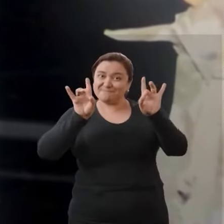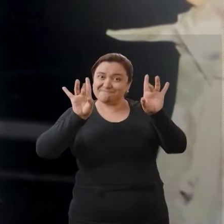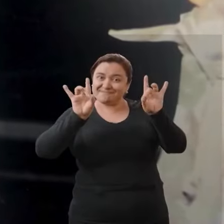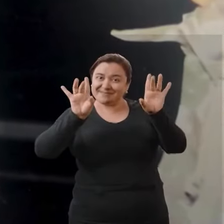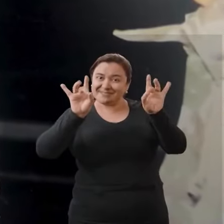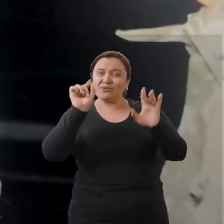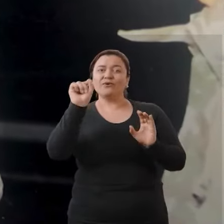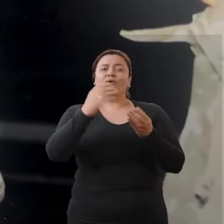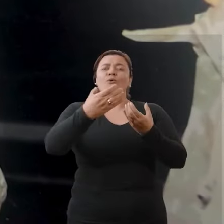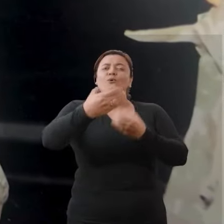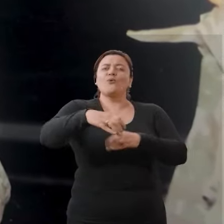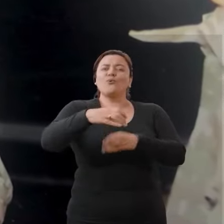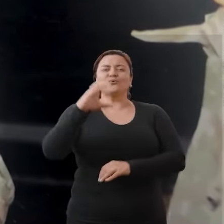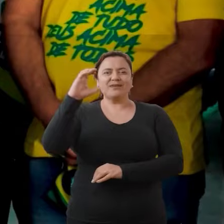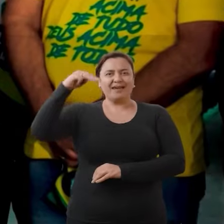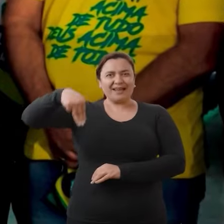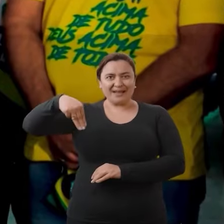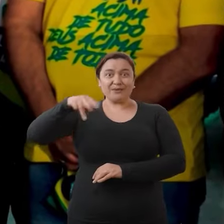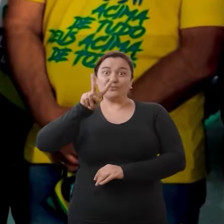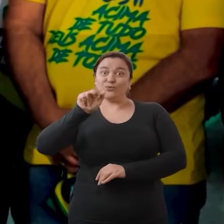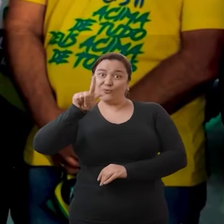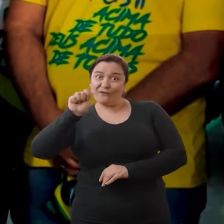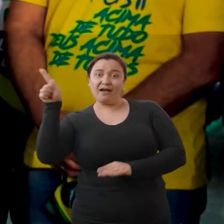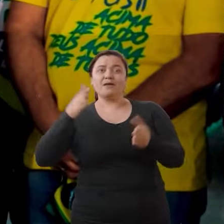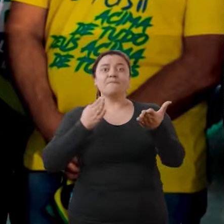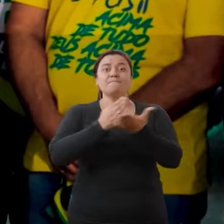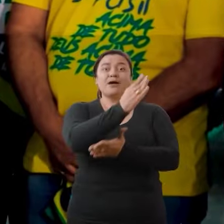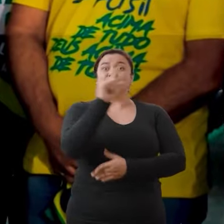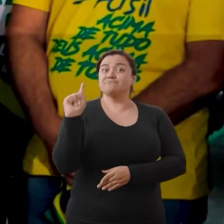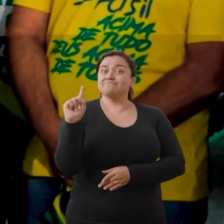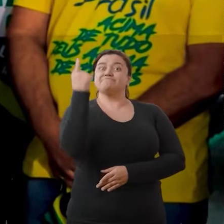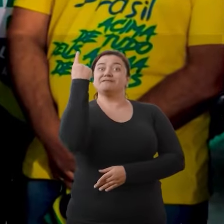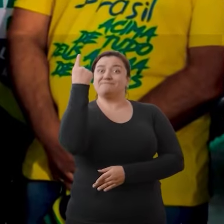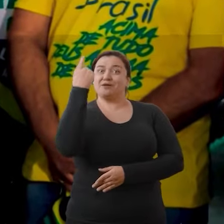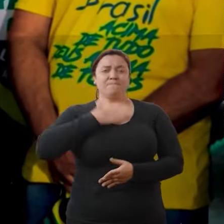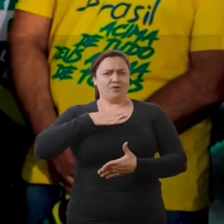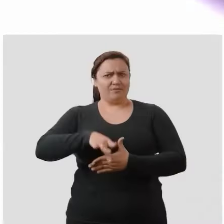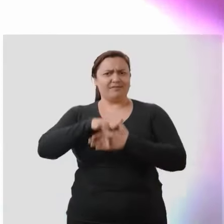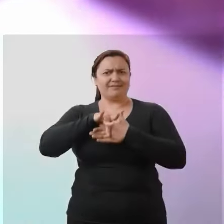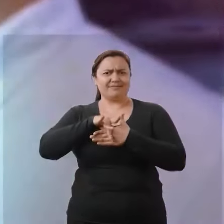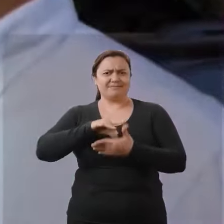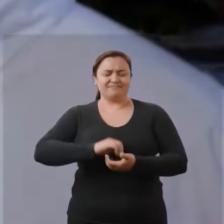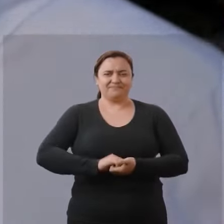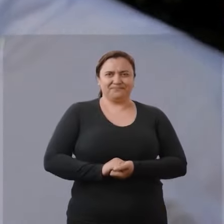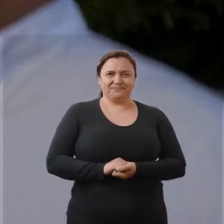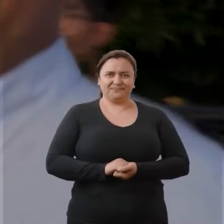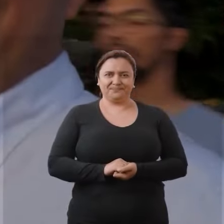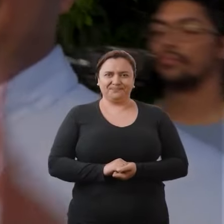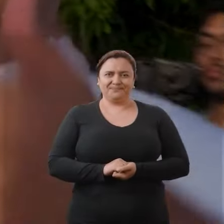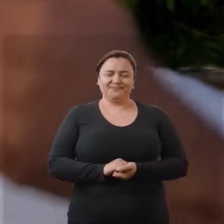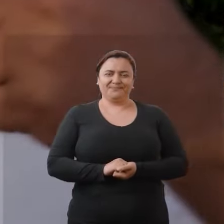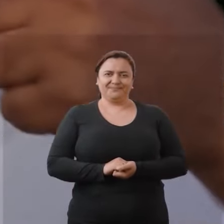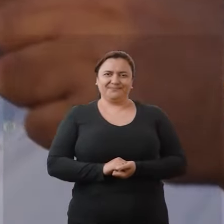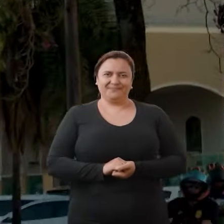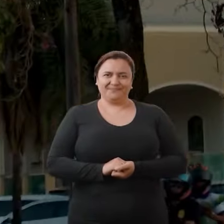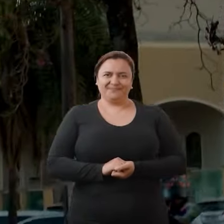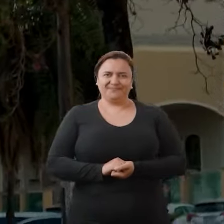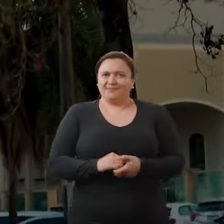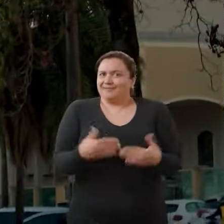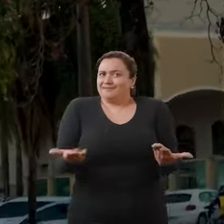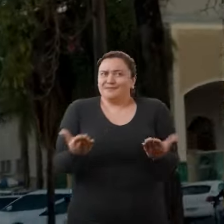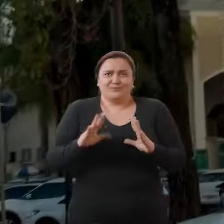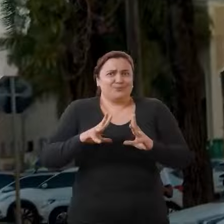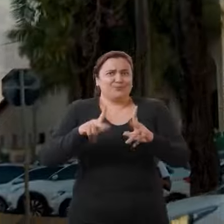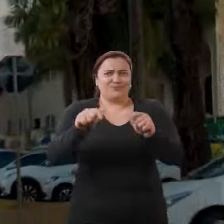Advogado e major do exército, Vitor Hugo é deputado federal e foi líder do governo. E é o candidato de Bolsonaro em Goiás.